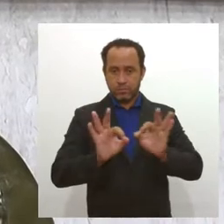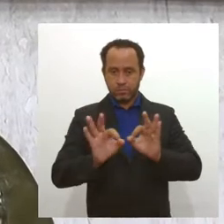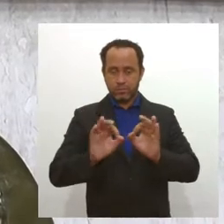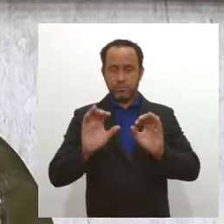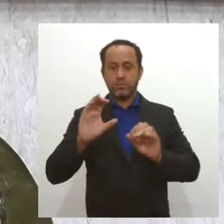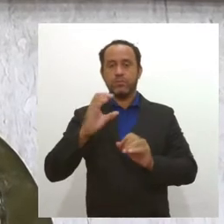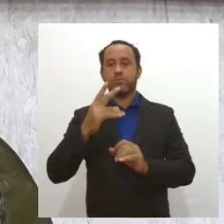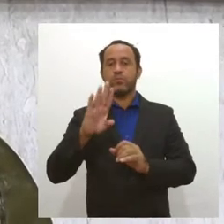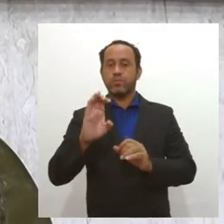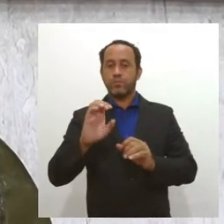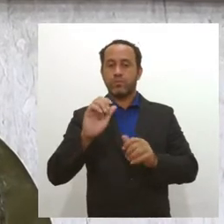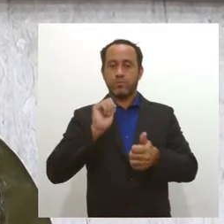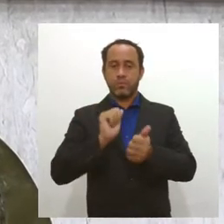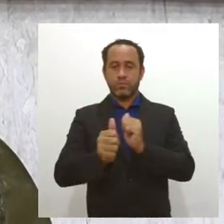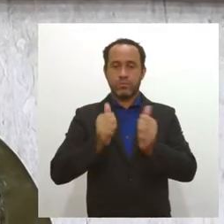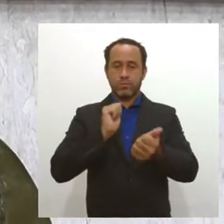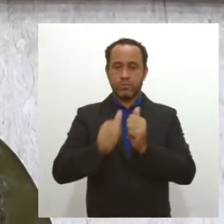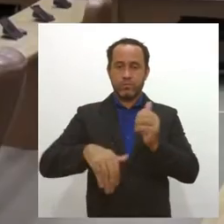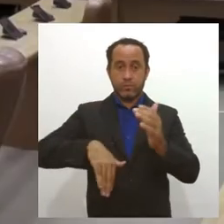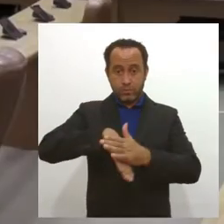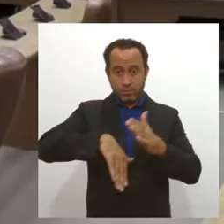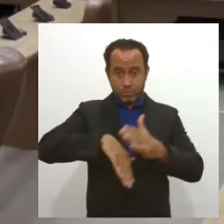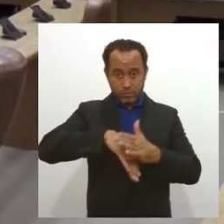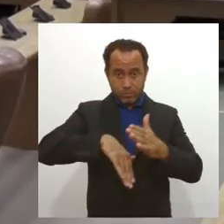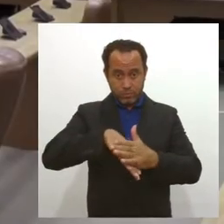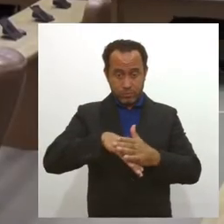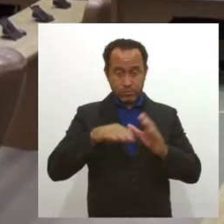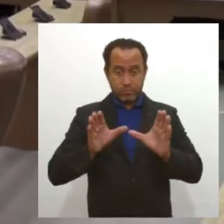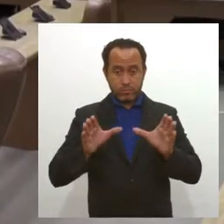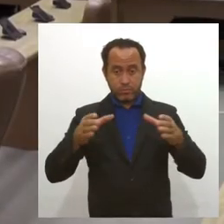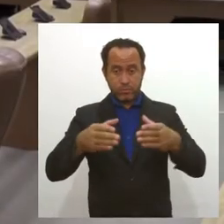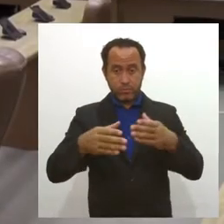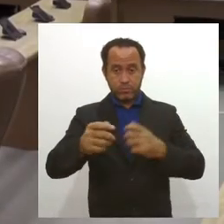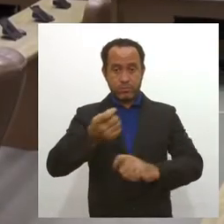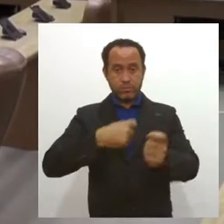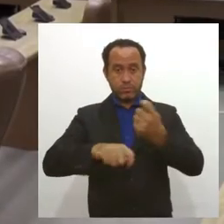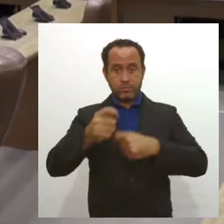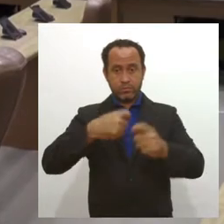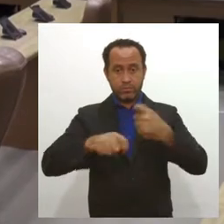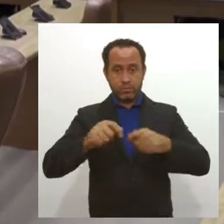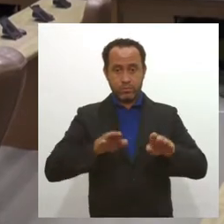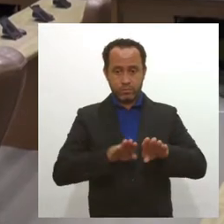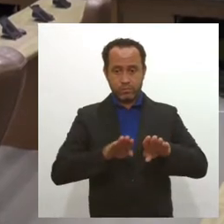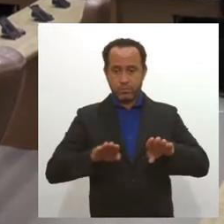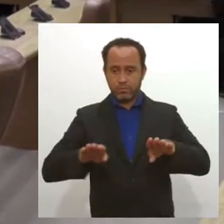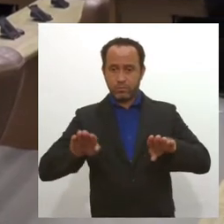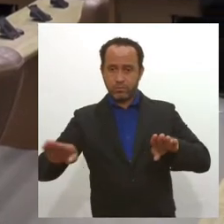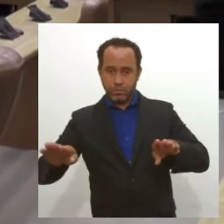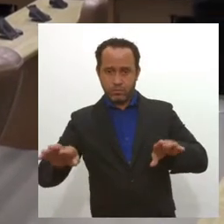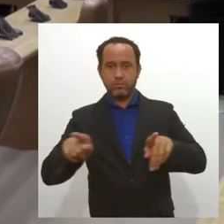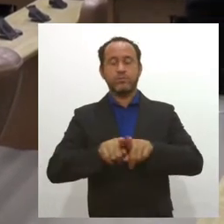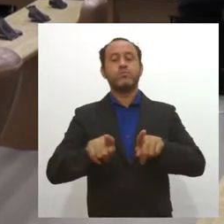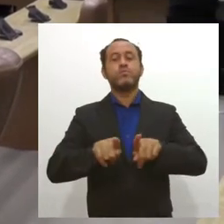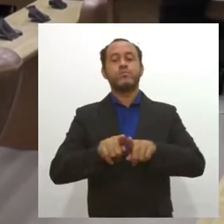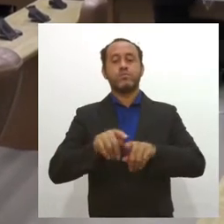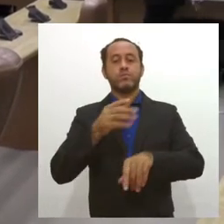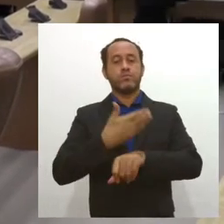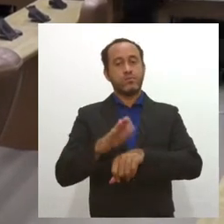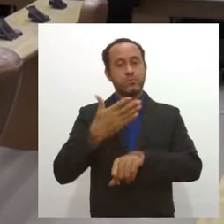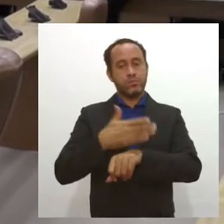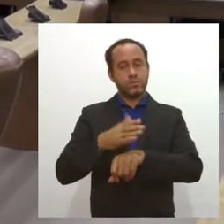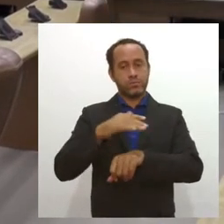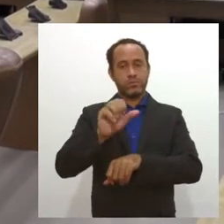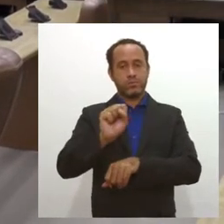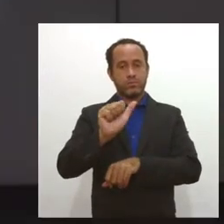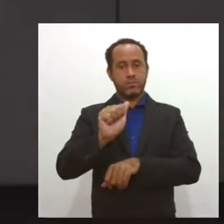futebol, a exemplo da recente inauguração do Centro Administrativo e do Estacionamento, localizados no Centro de Treinamento Sabino